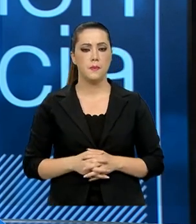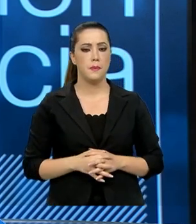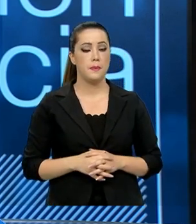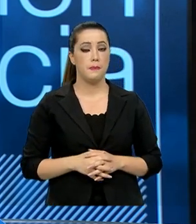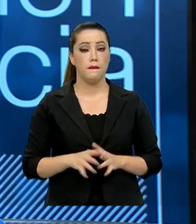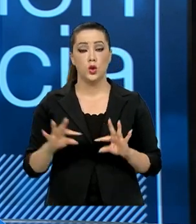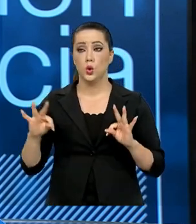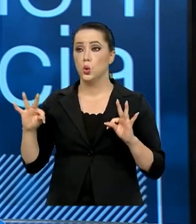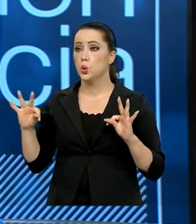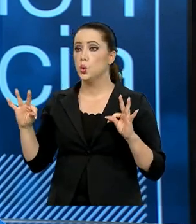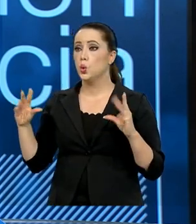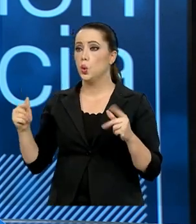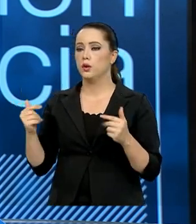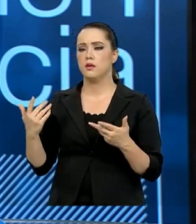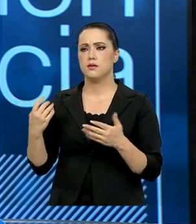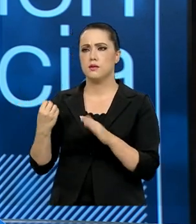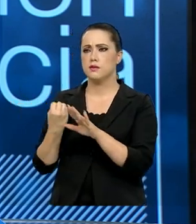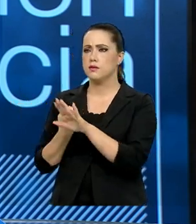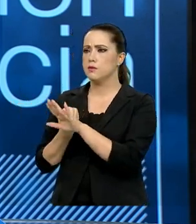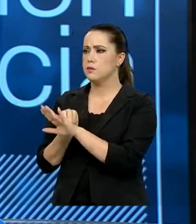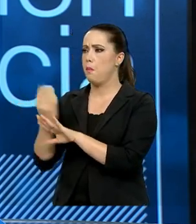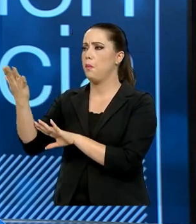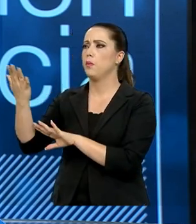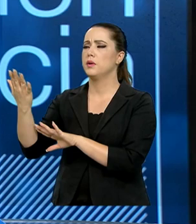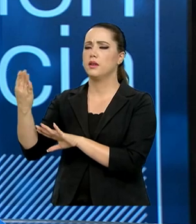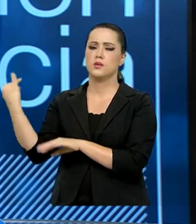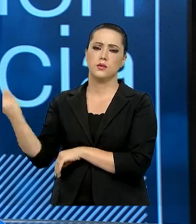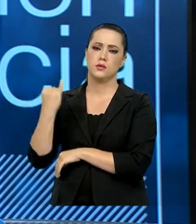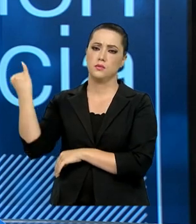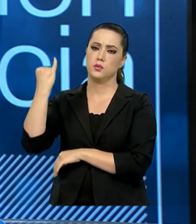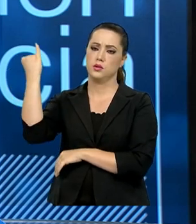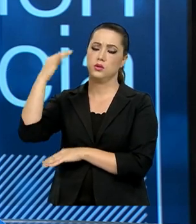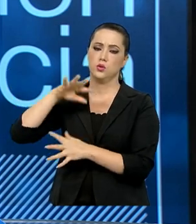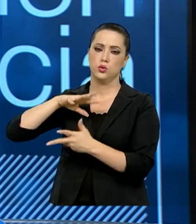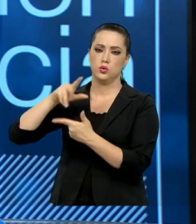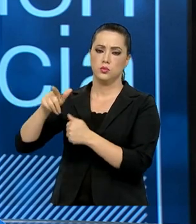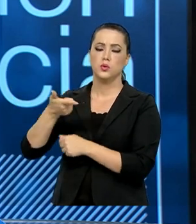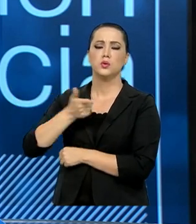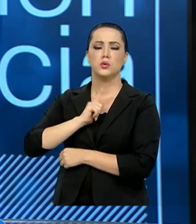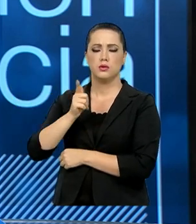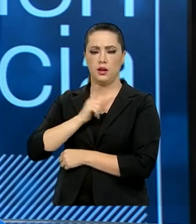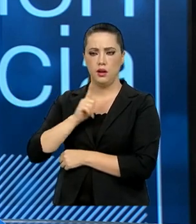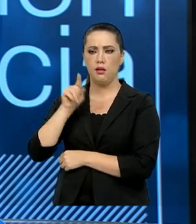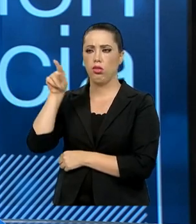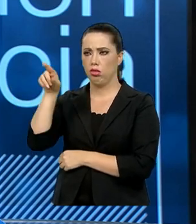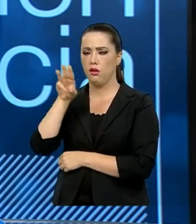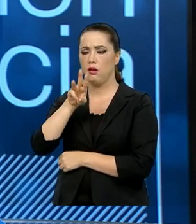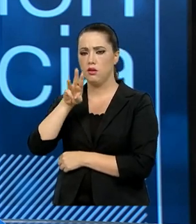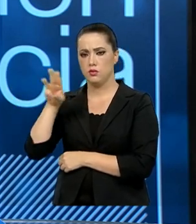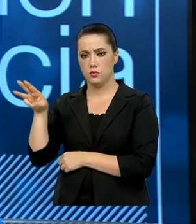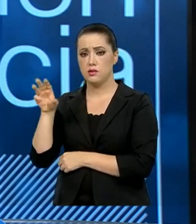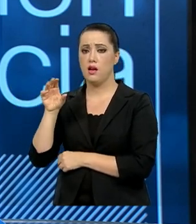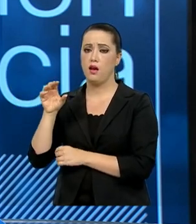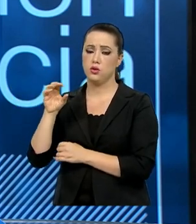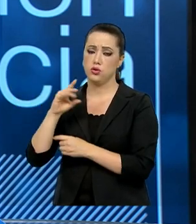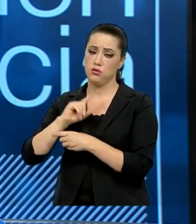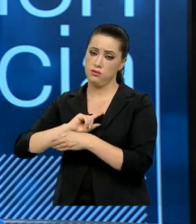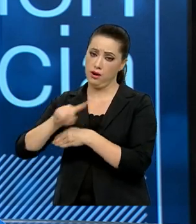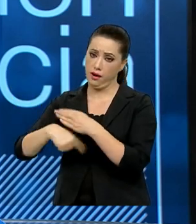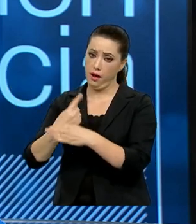Todas as publicações mais relevantes no mundo estão disponíveis no portal de periódicos da CAPES.